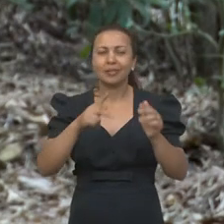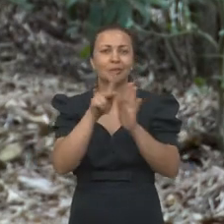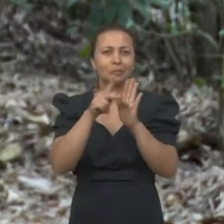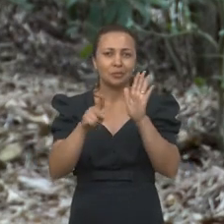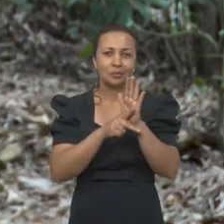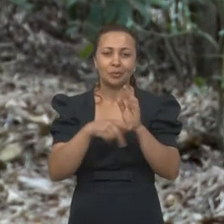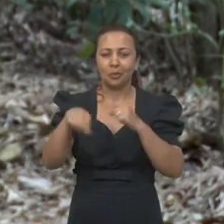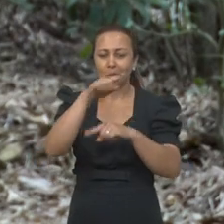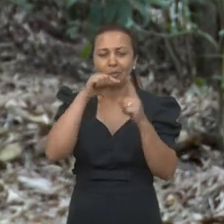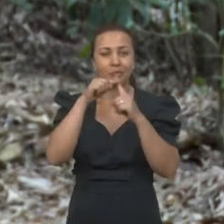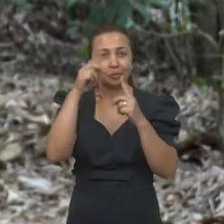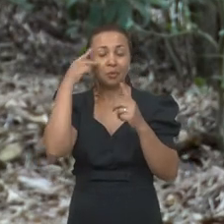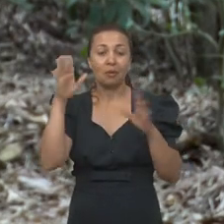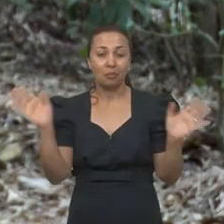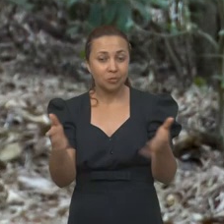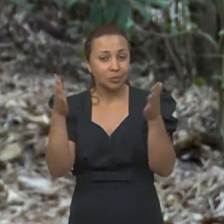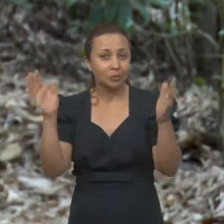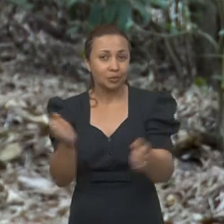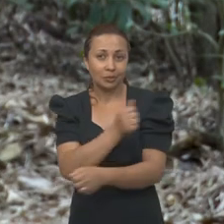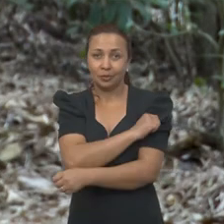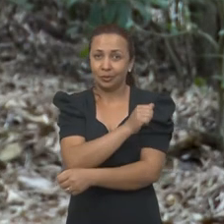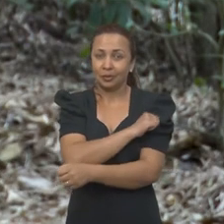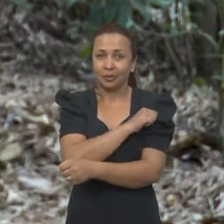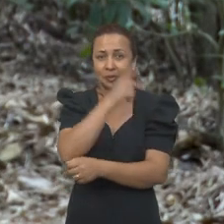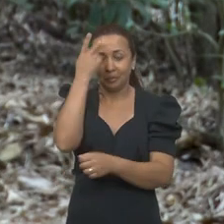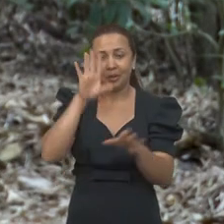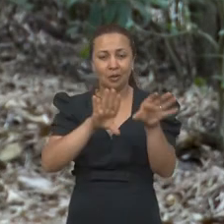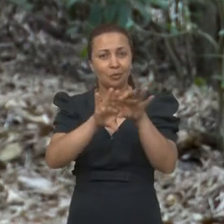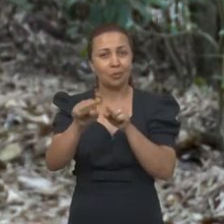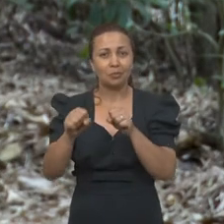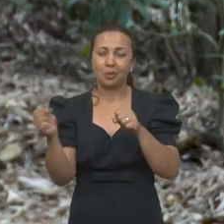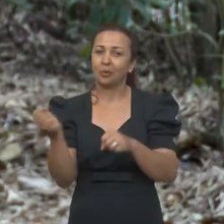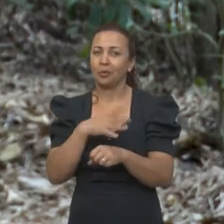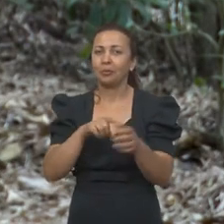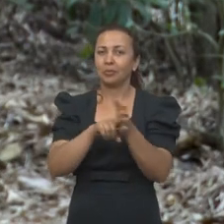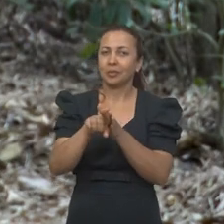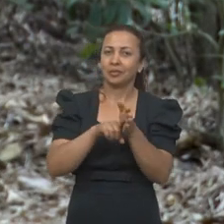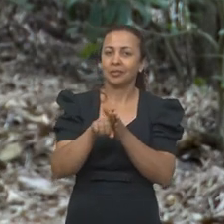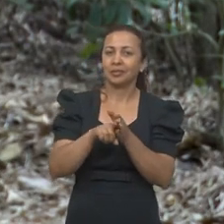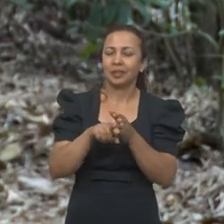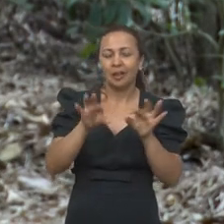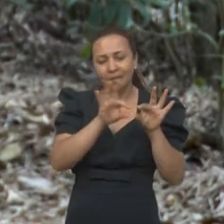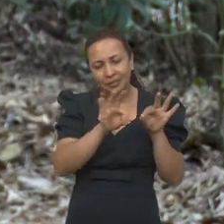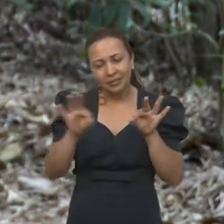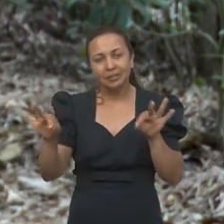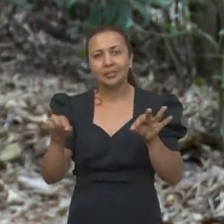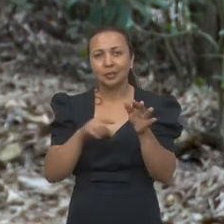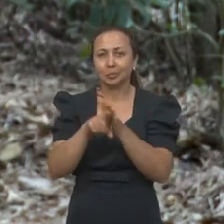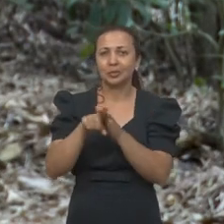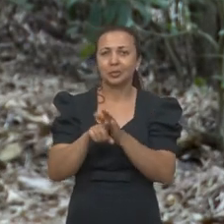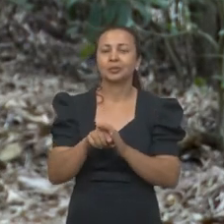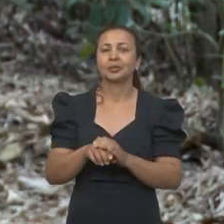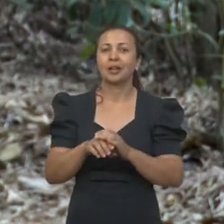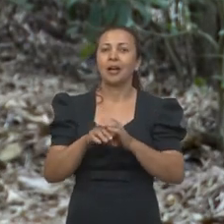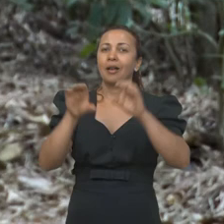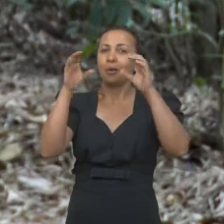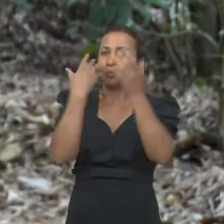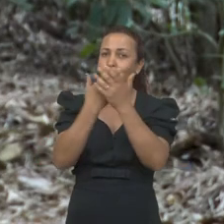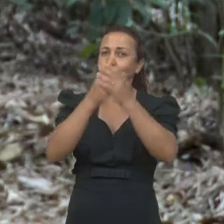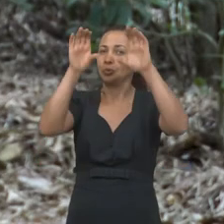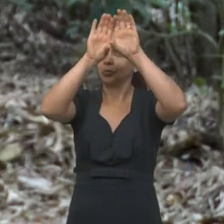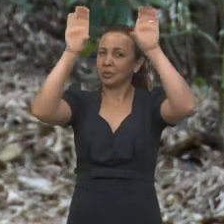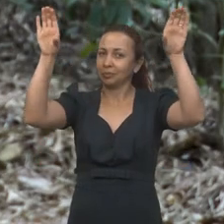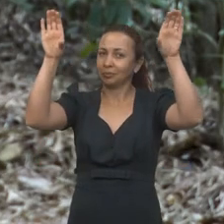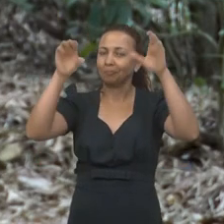projetos com o objetivo de motivar o interesse nos estudantes e formar novos pesquisadores nessa linha de pesquisa, uma delas,